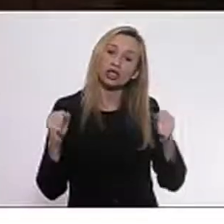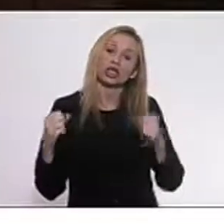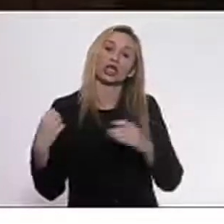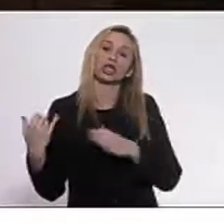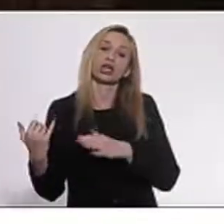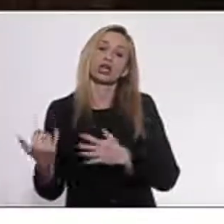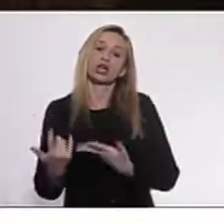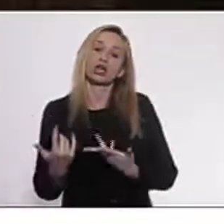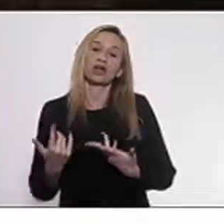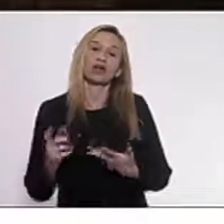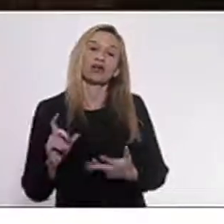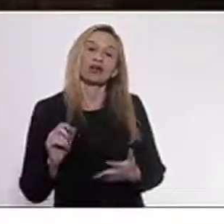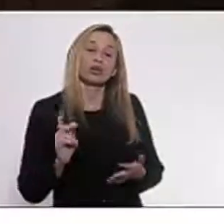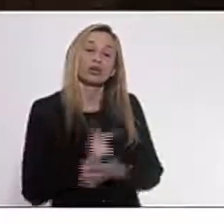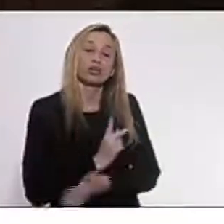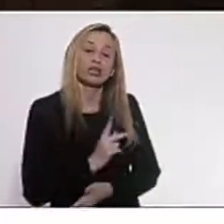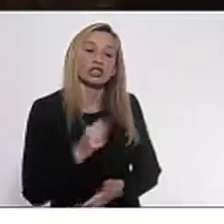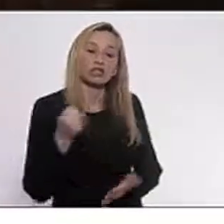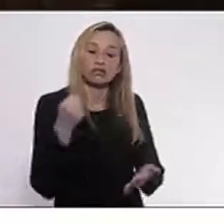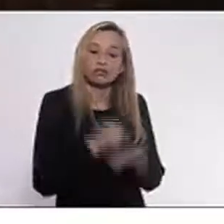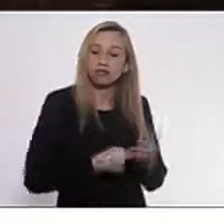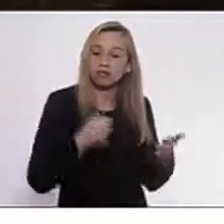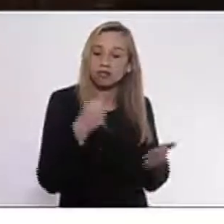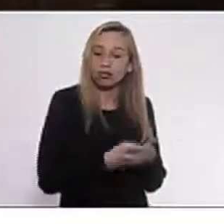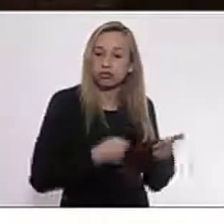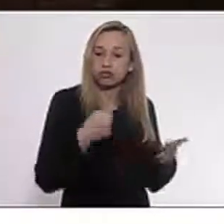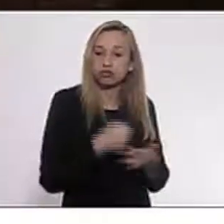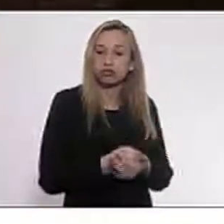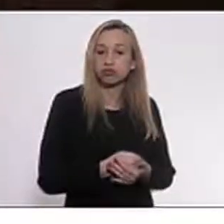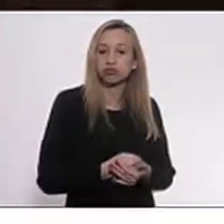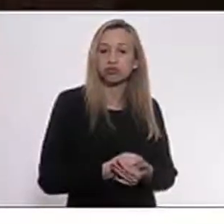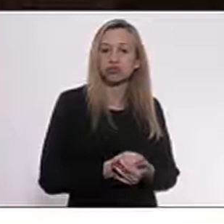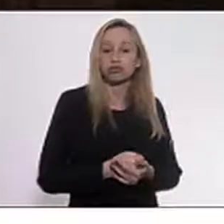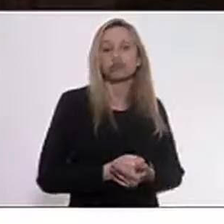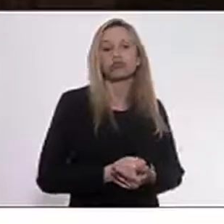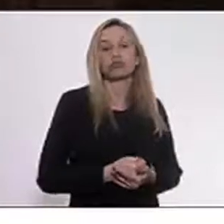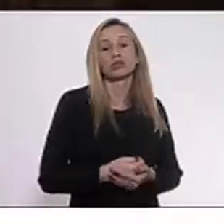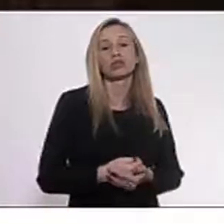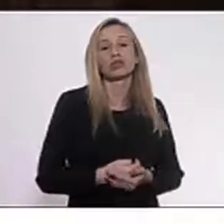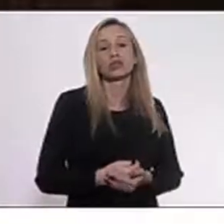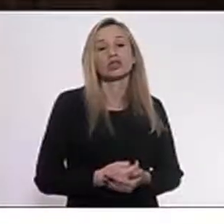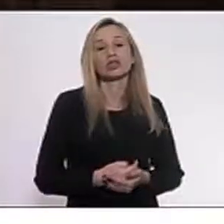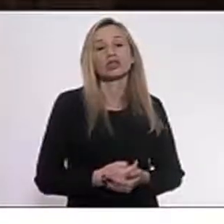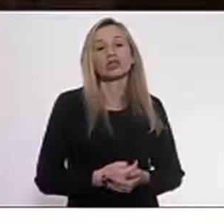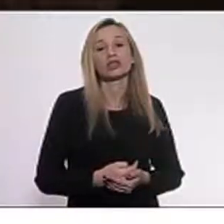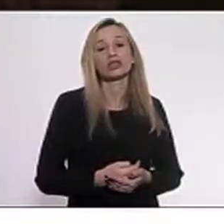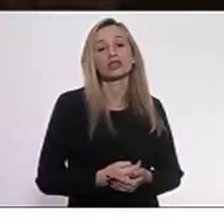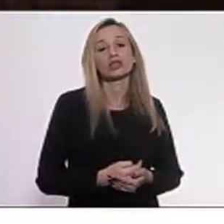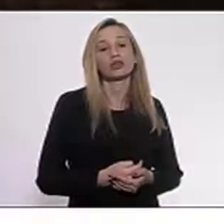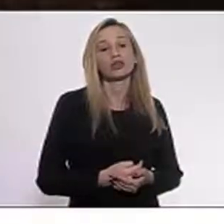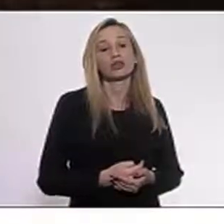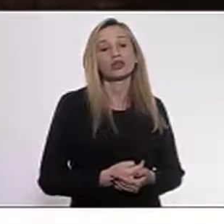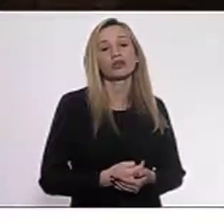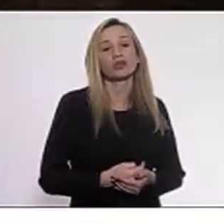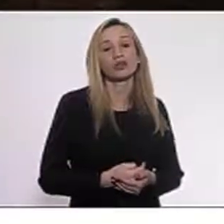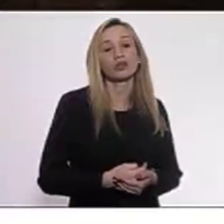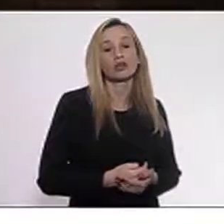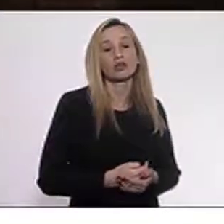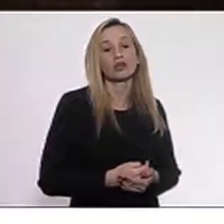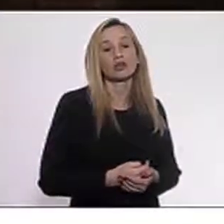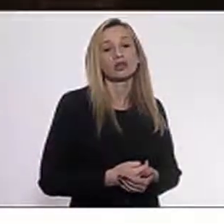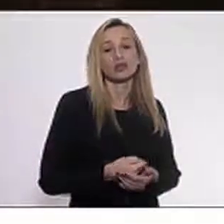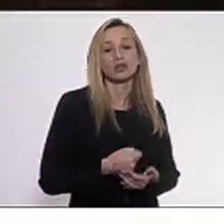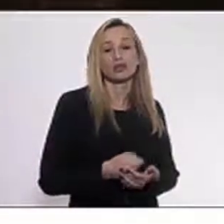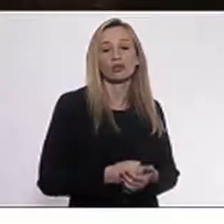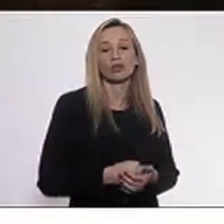é que a cobrança seja no destino, isto é, no consumidor final.